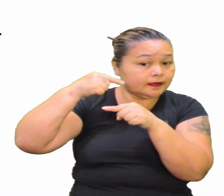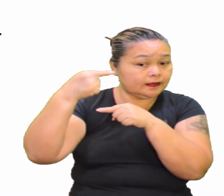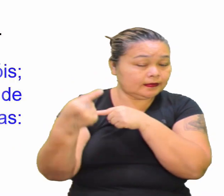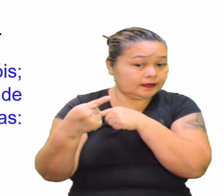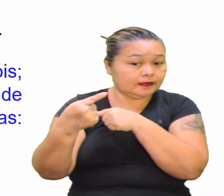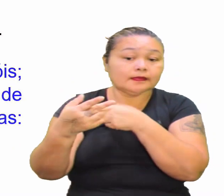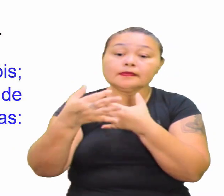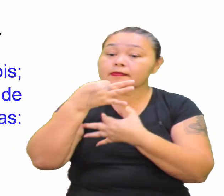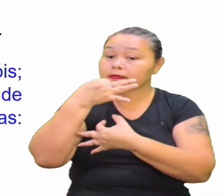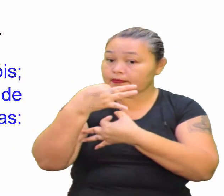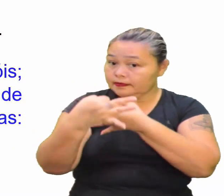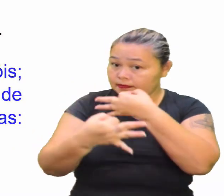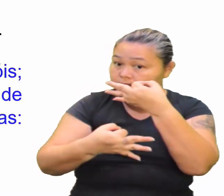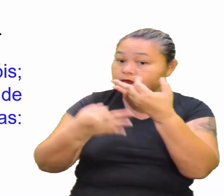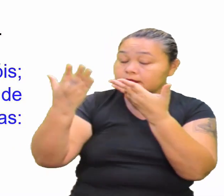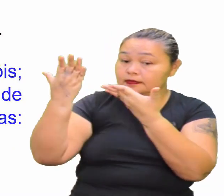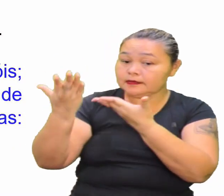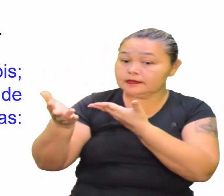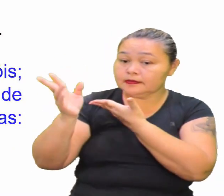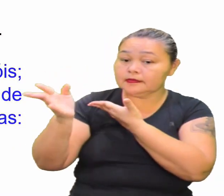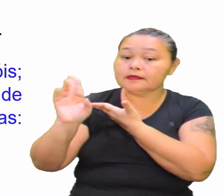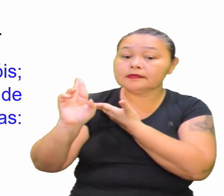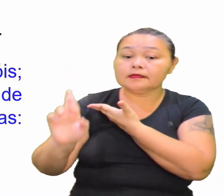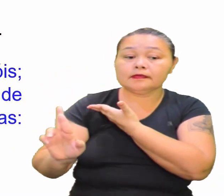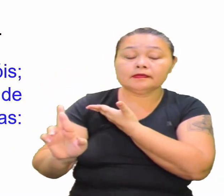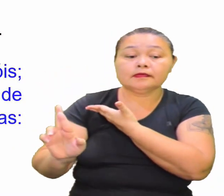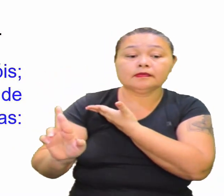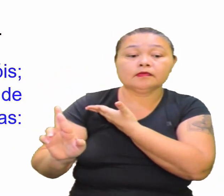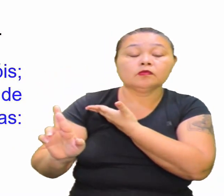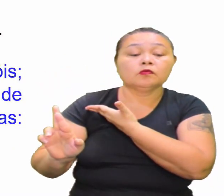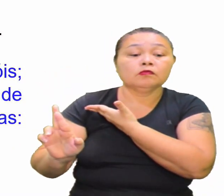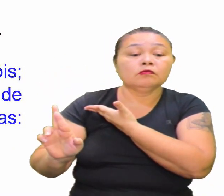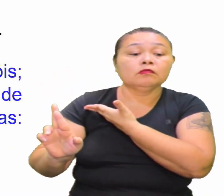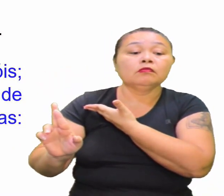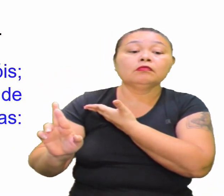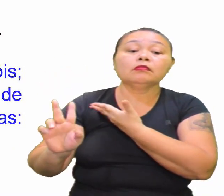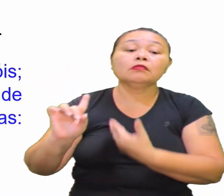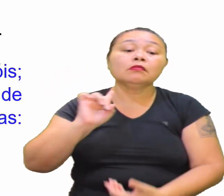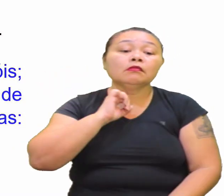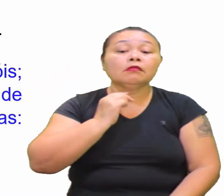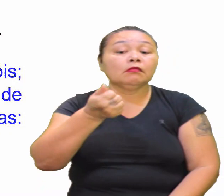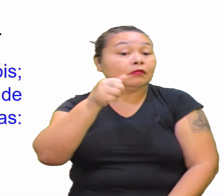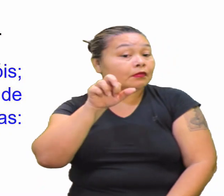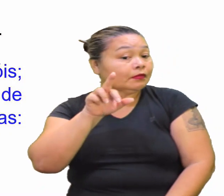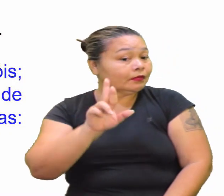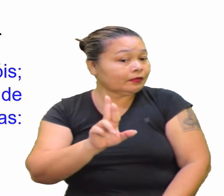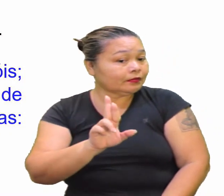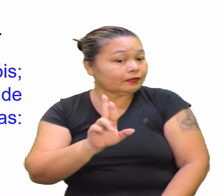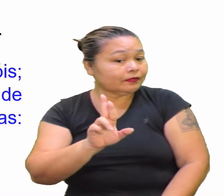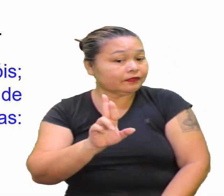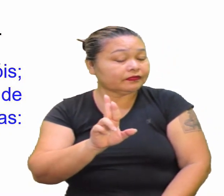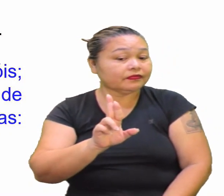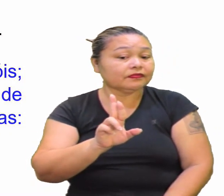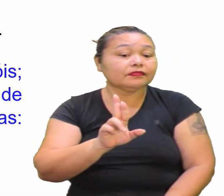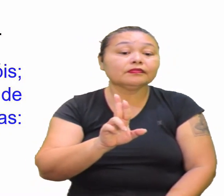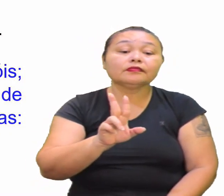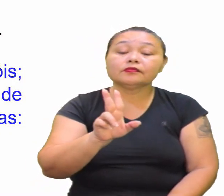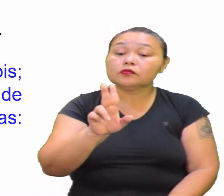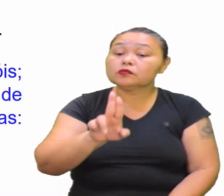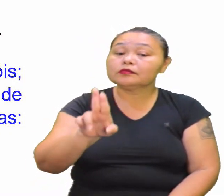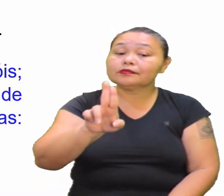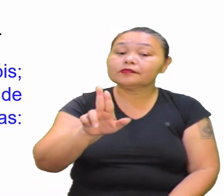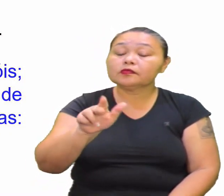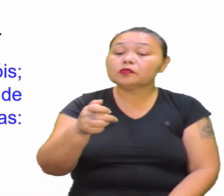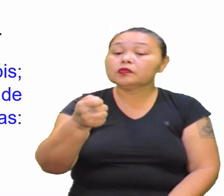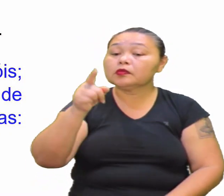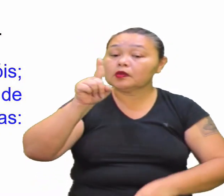pode estar comentando Sobre essa resposta aqui Então Com relação À poluição do ar A gente citou O